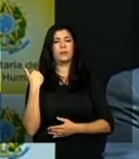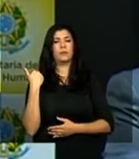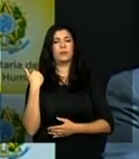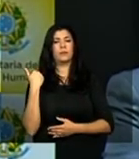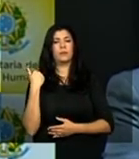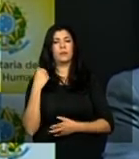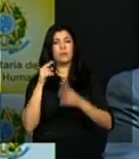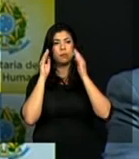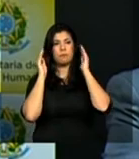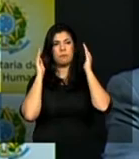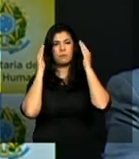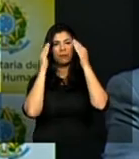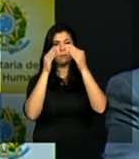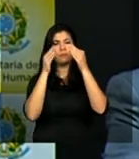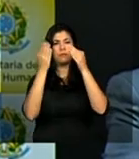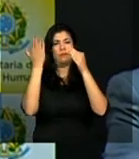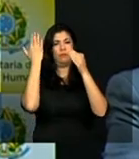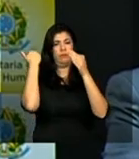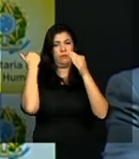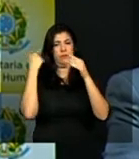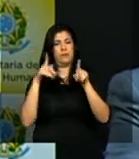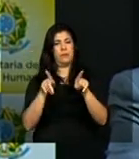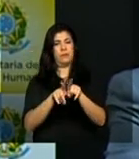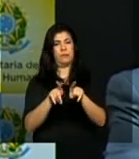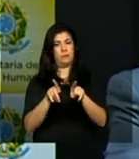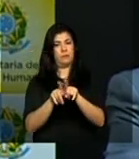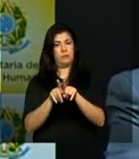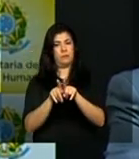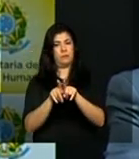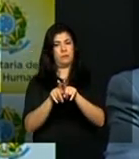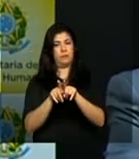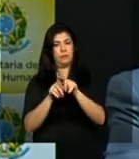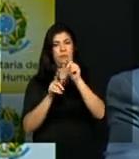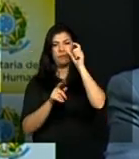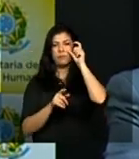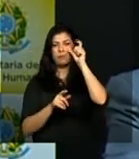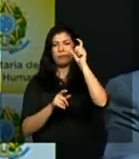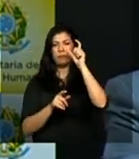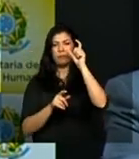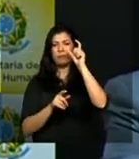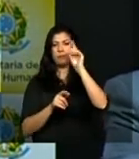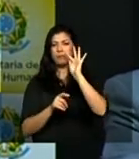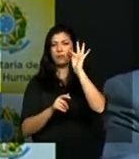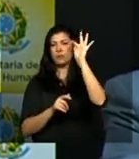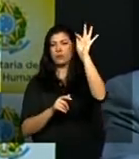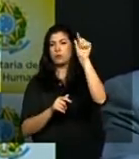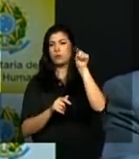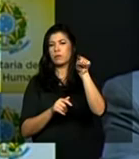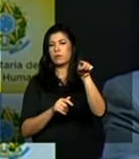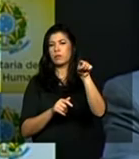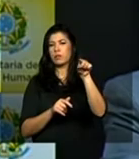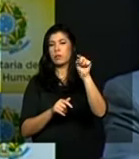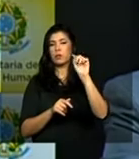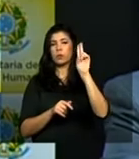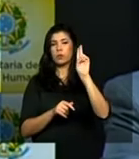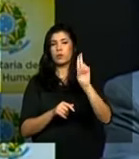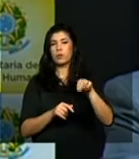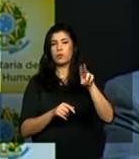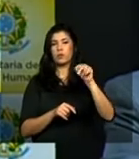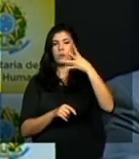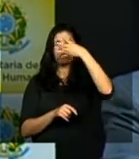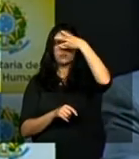no passado para colocarmos nossa lente no futuro para que isso jamais seja